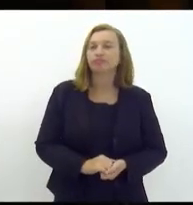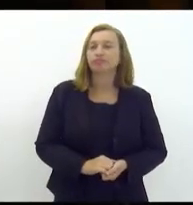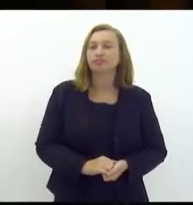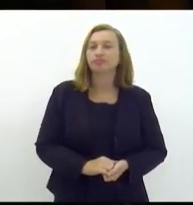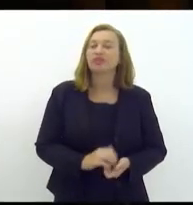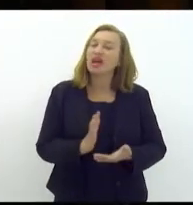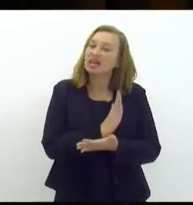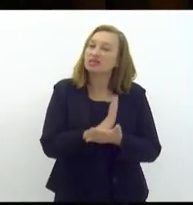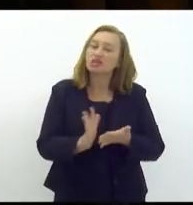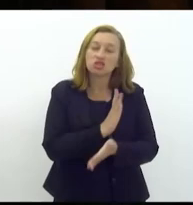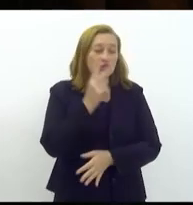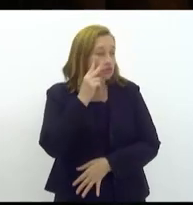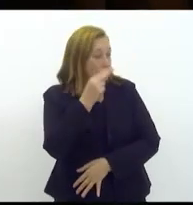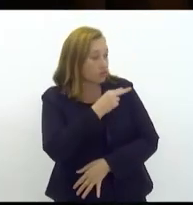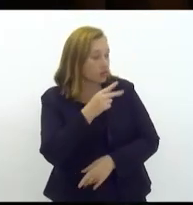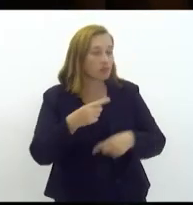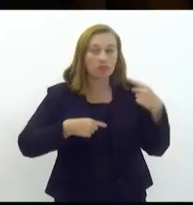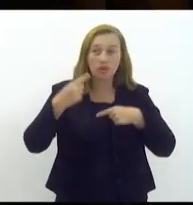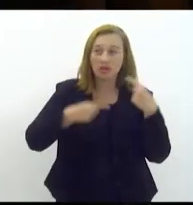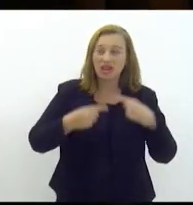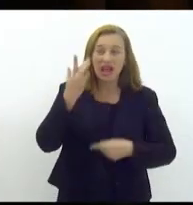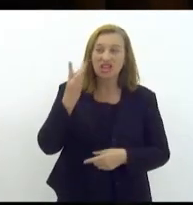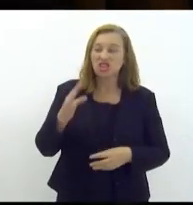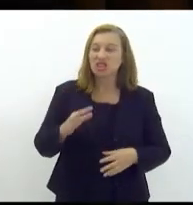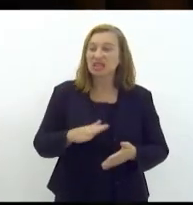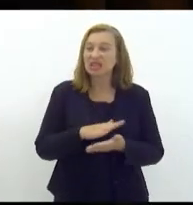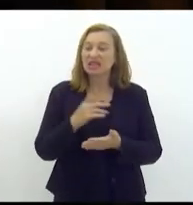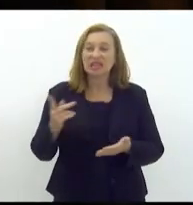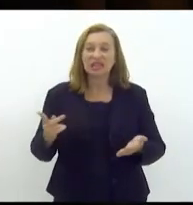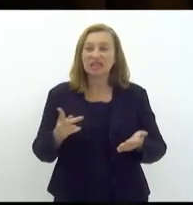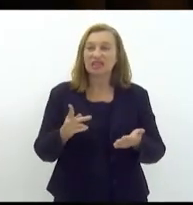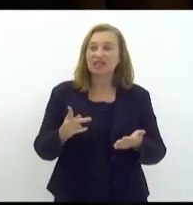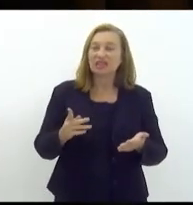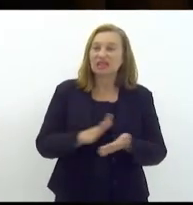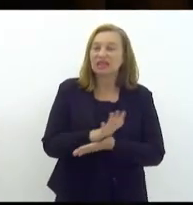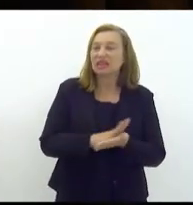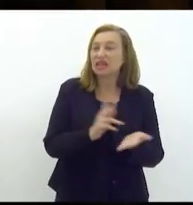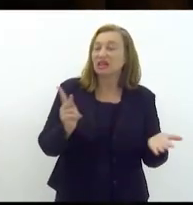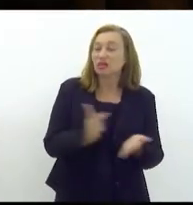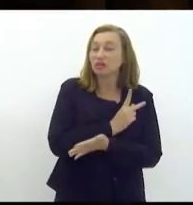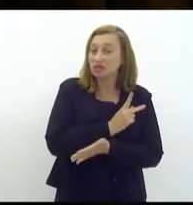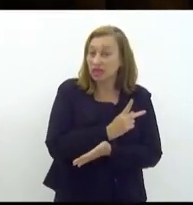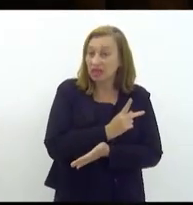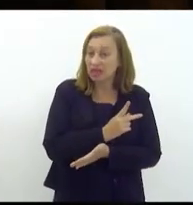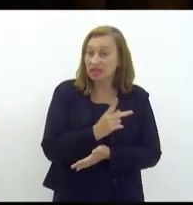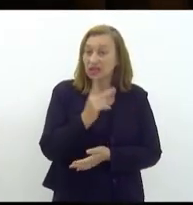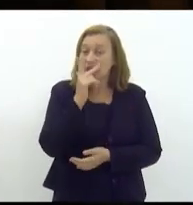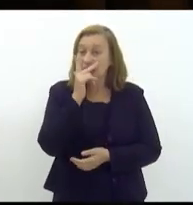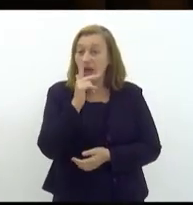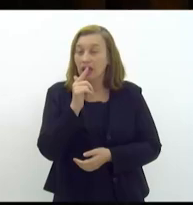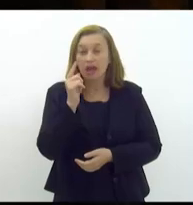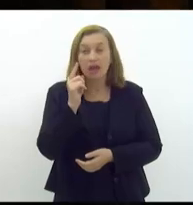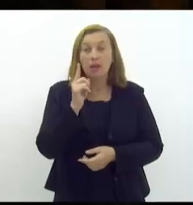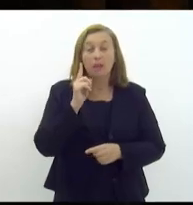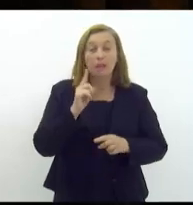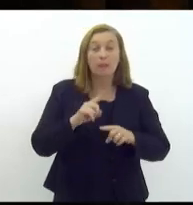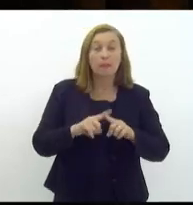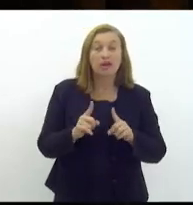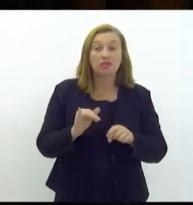às vezes a gente olha para a política tem a impressão de que nada funciona e tem a impressão que o que está se fazendo é uma armadilha contra vocês